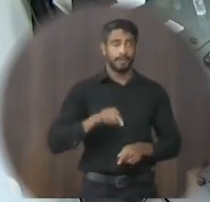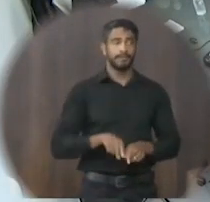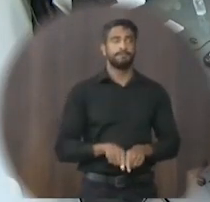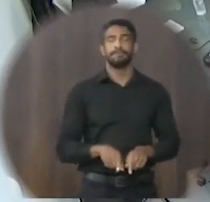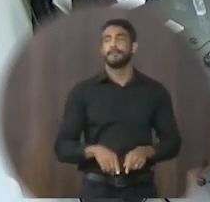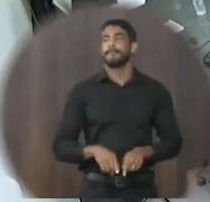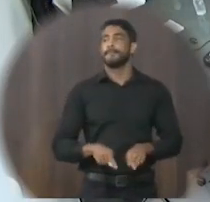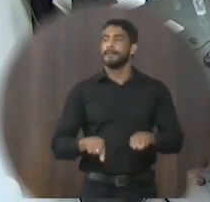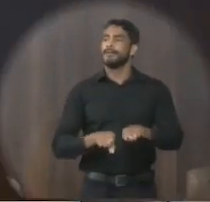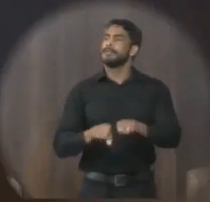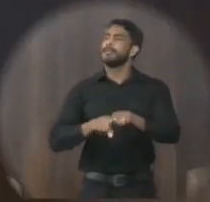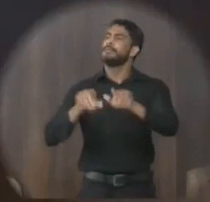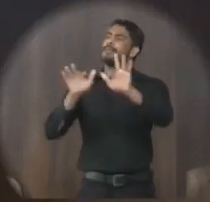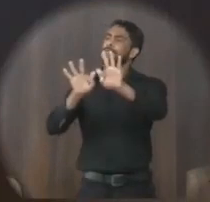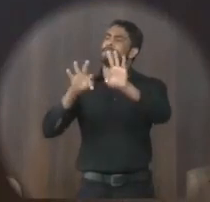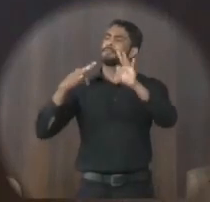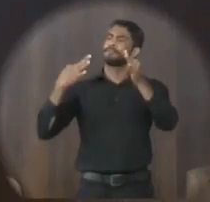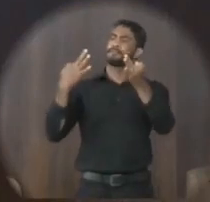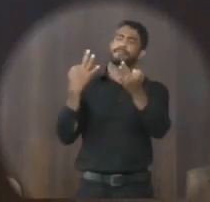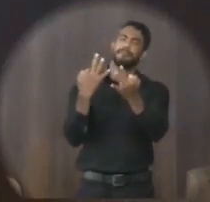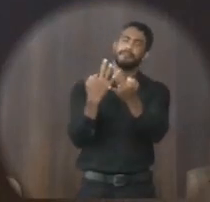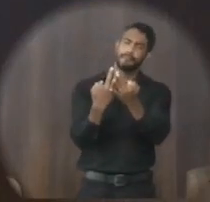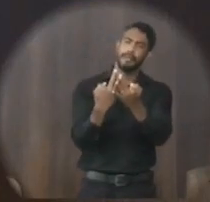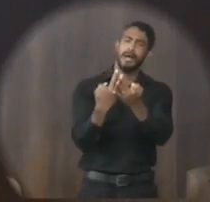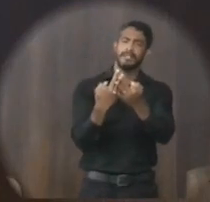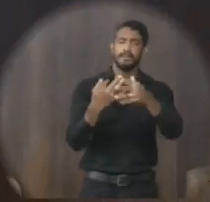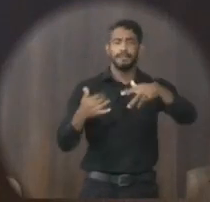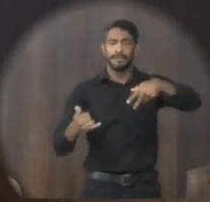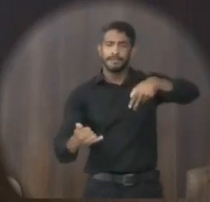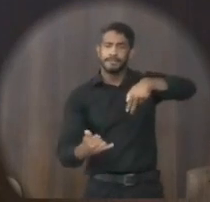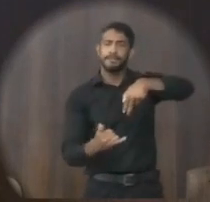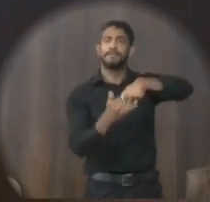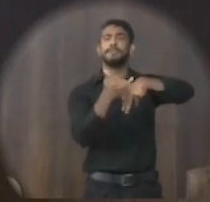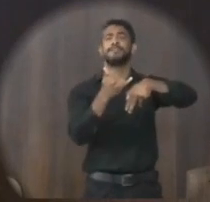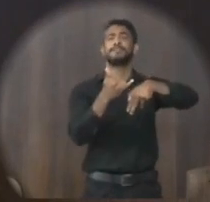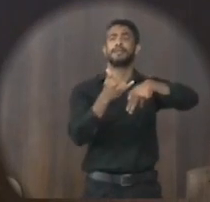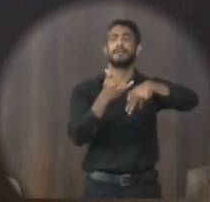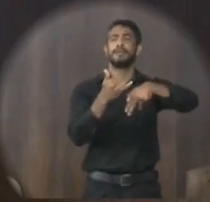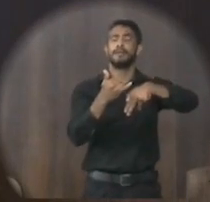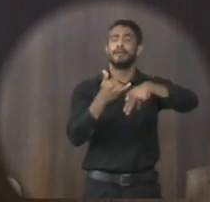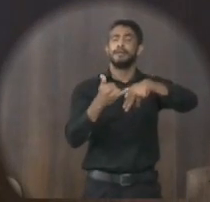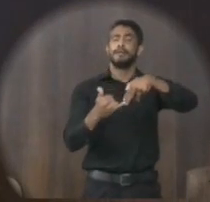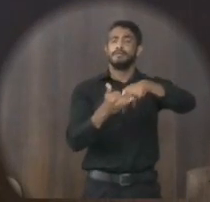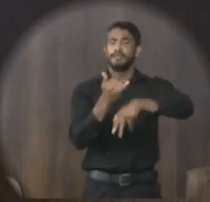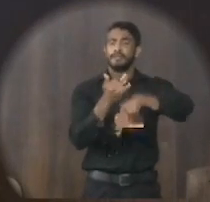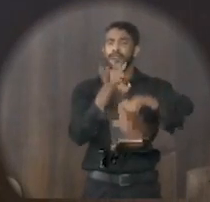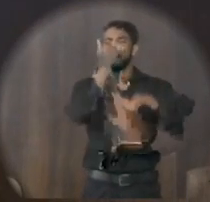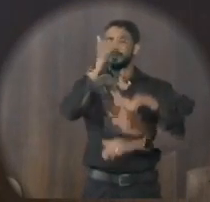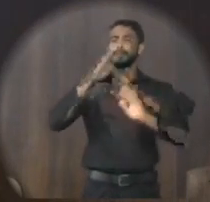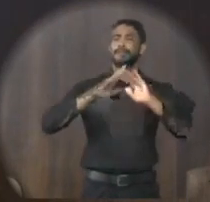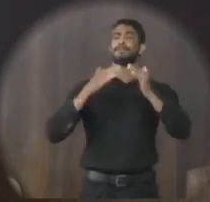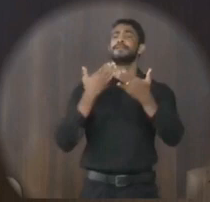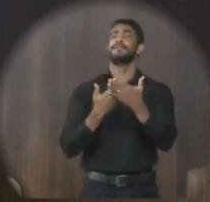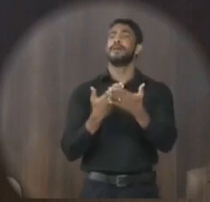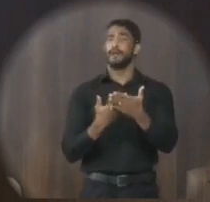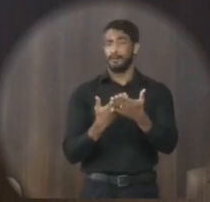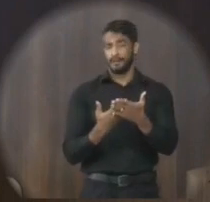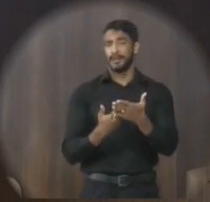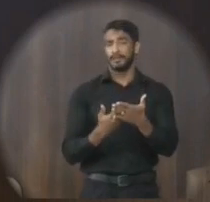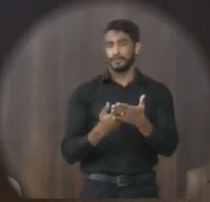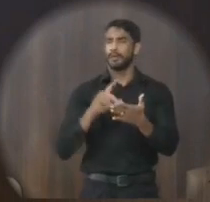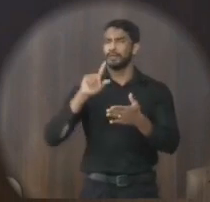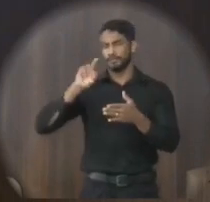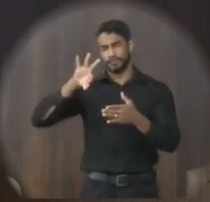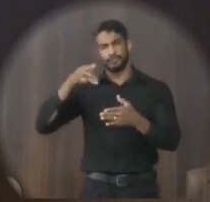as famílias e vítimas da creche, gente inocente, toda a